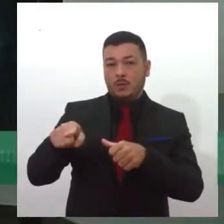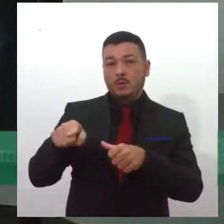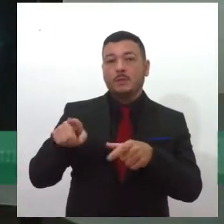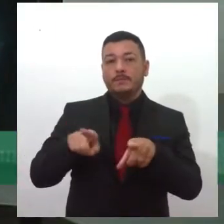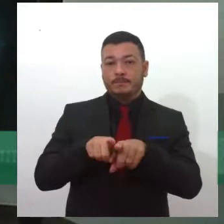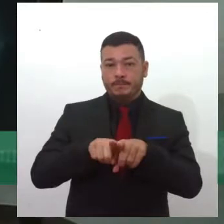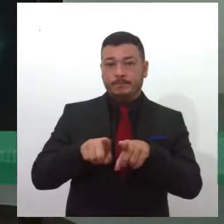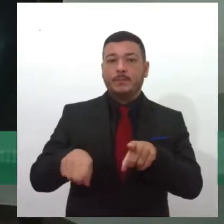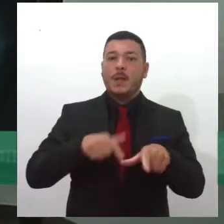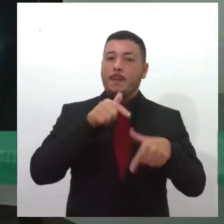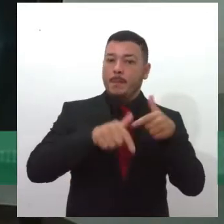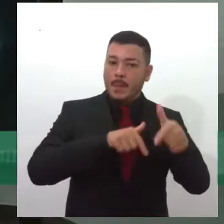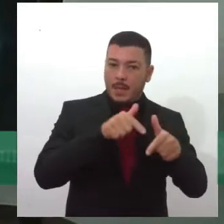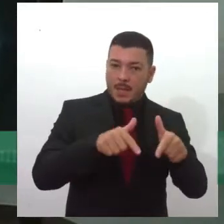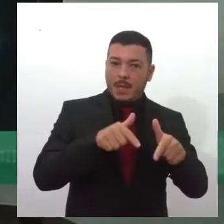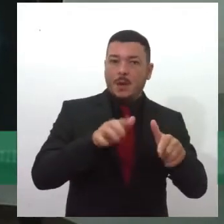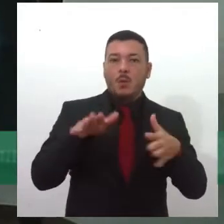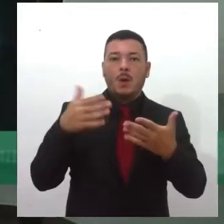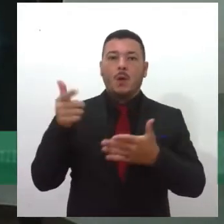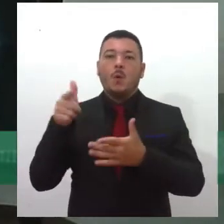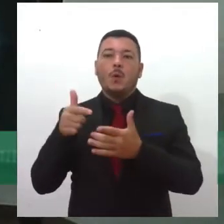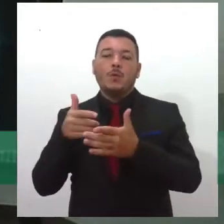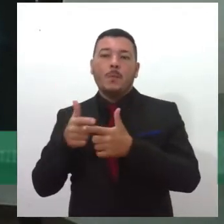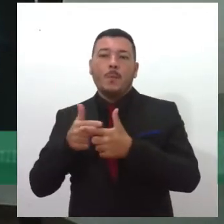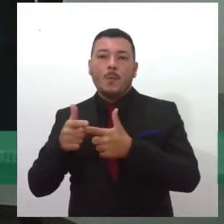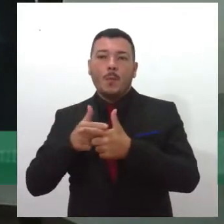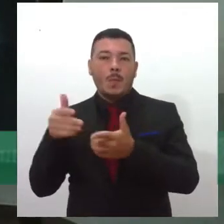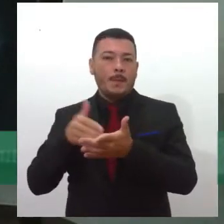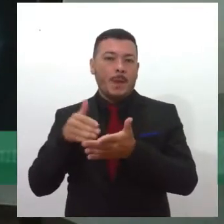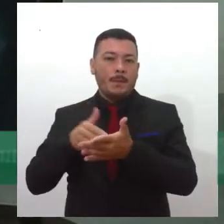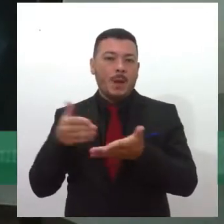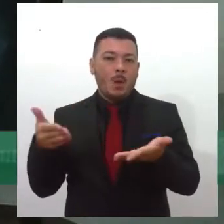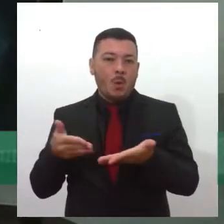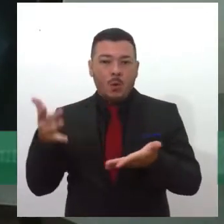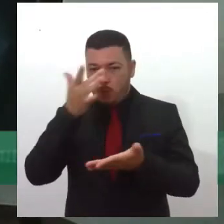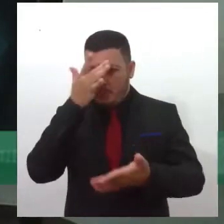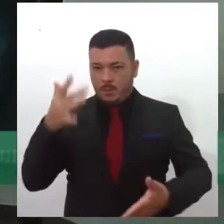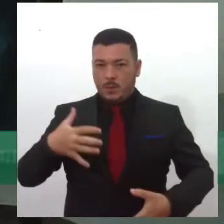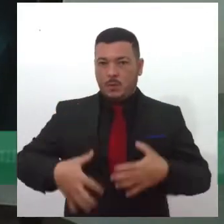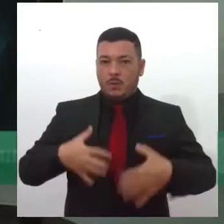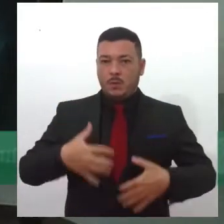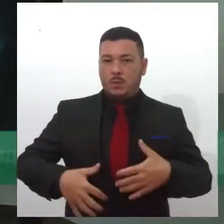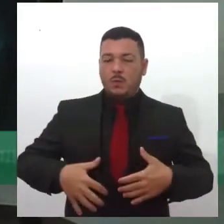questão do mercado de trabalho, qual é a maior dificuldade dos pacientes transplantados?